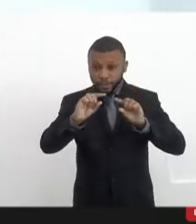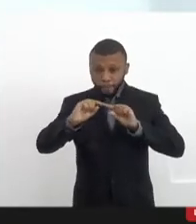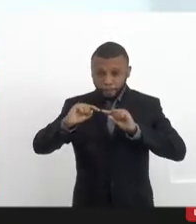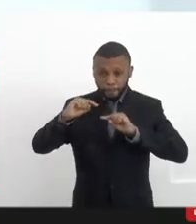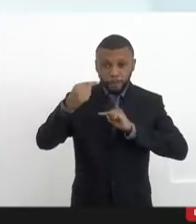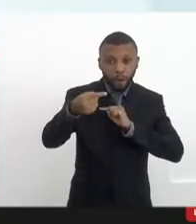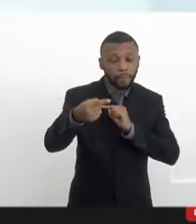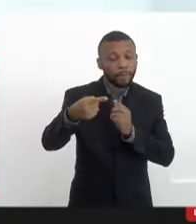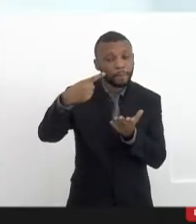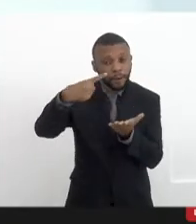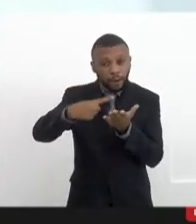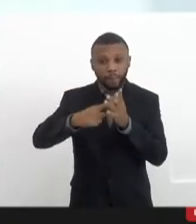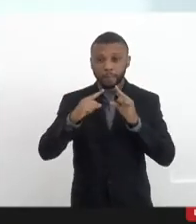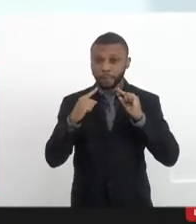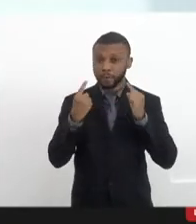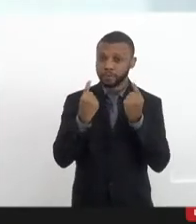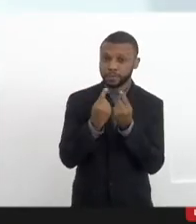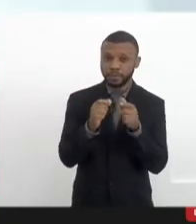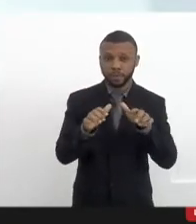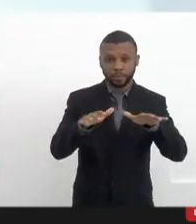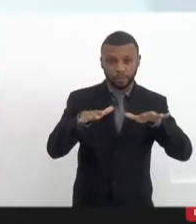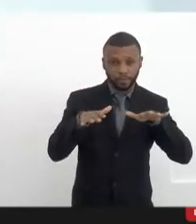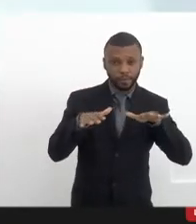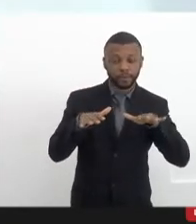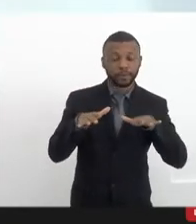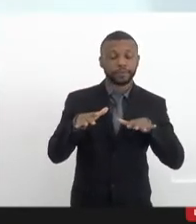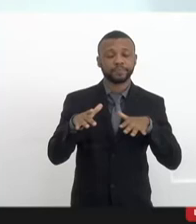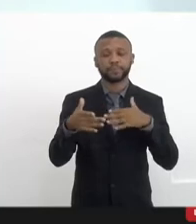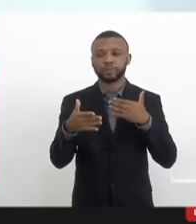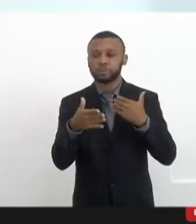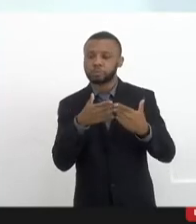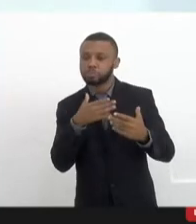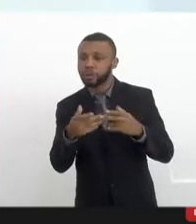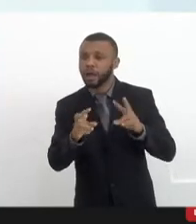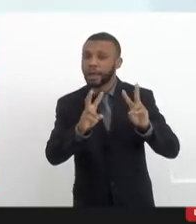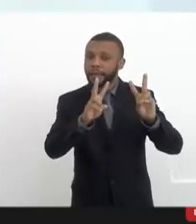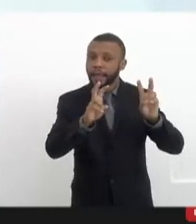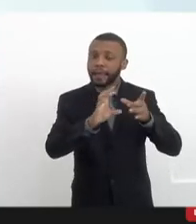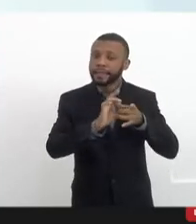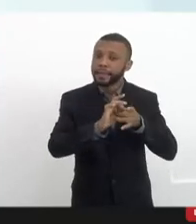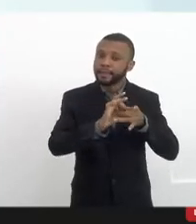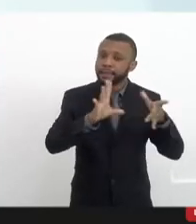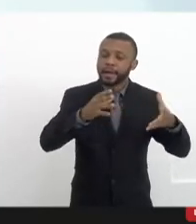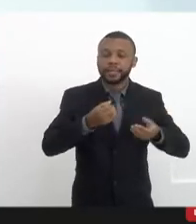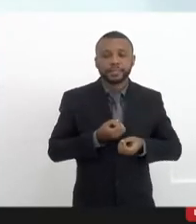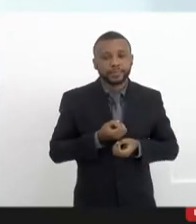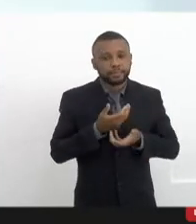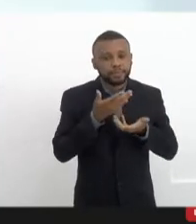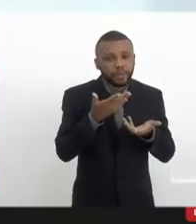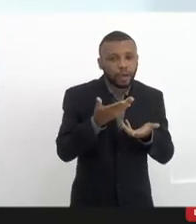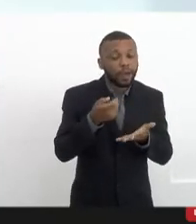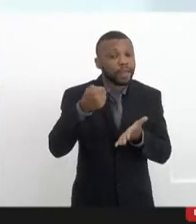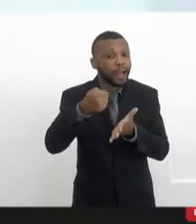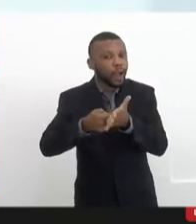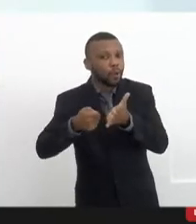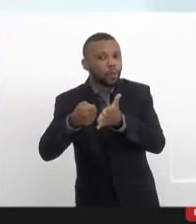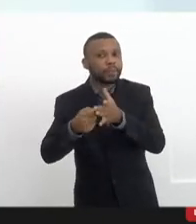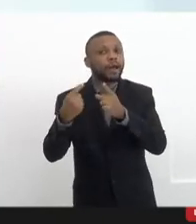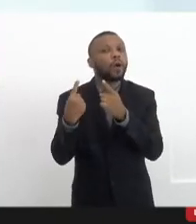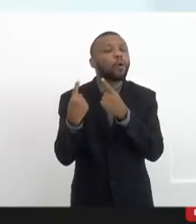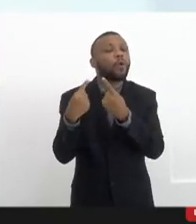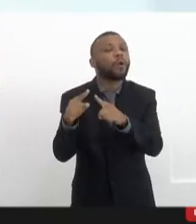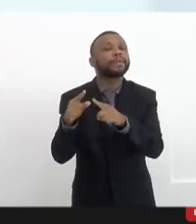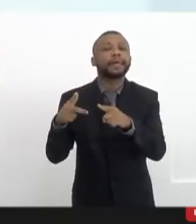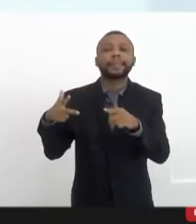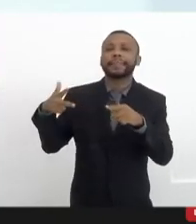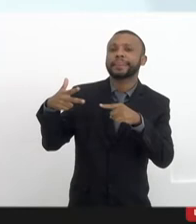audiência pública, o MINK tem muita razão, seja a questão da liberdade de expressão e a luta contra a censura. Nós